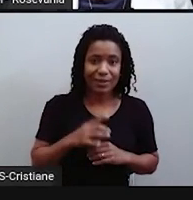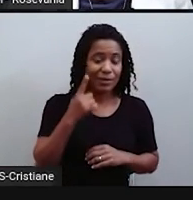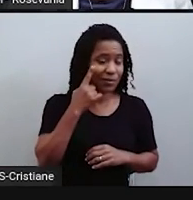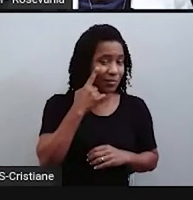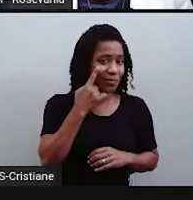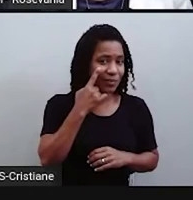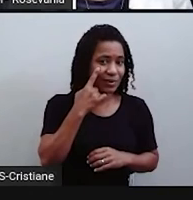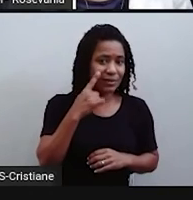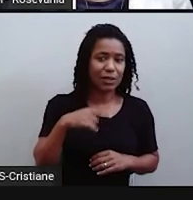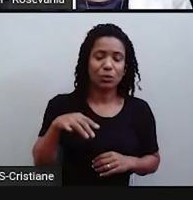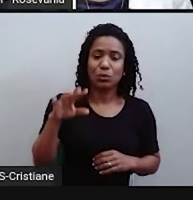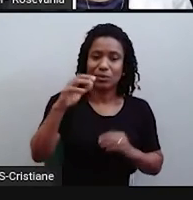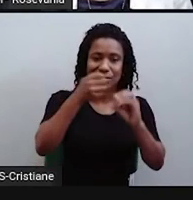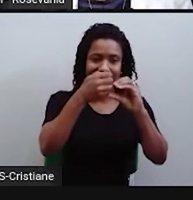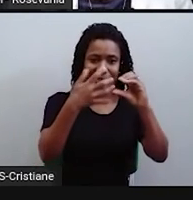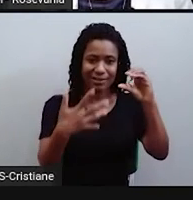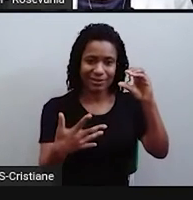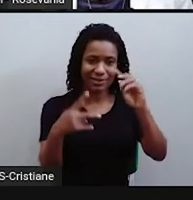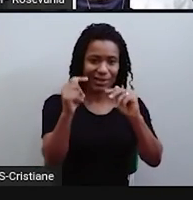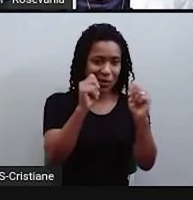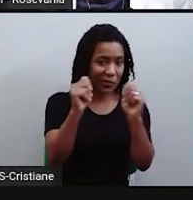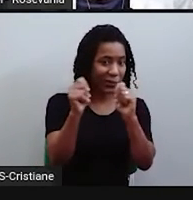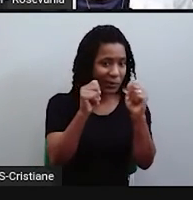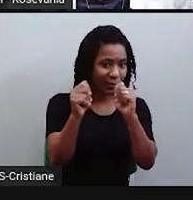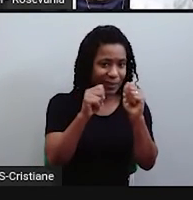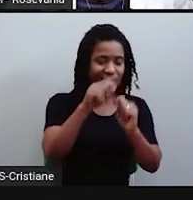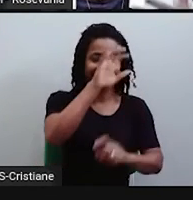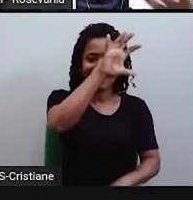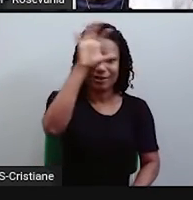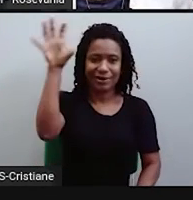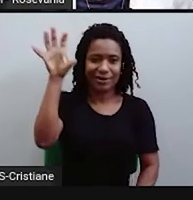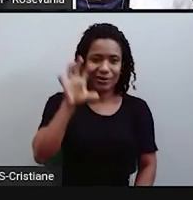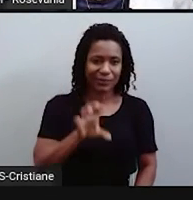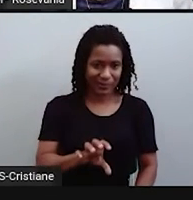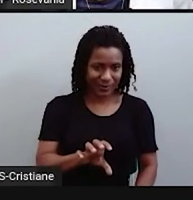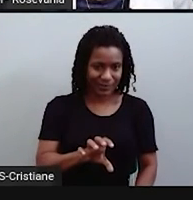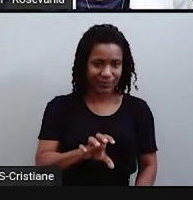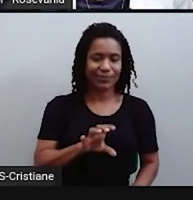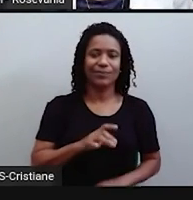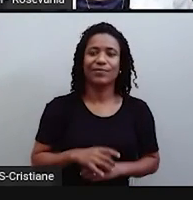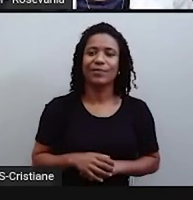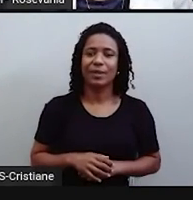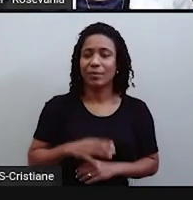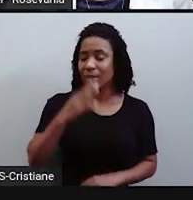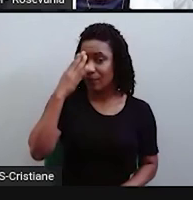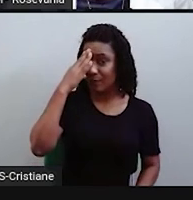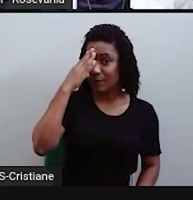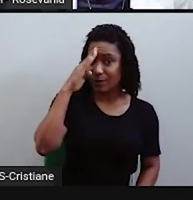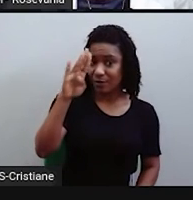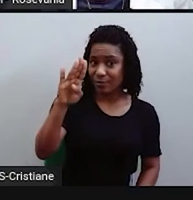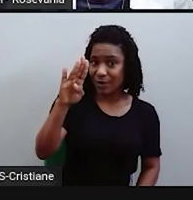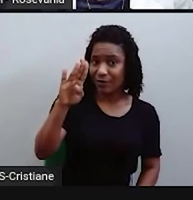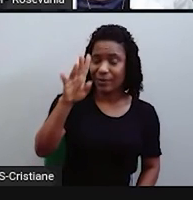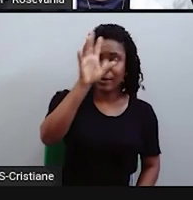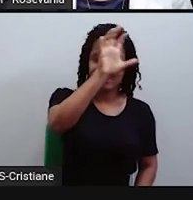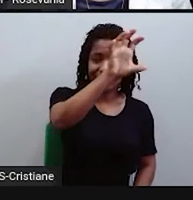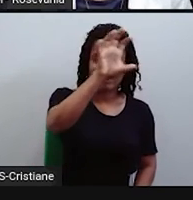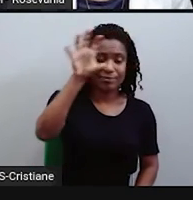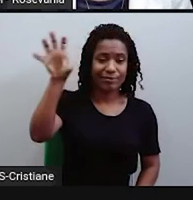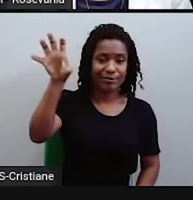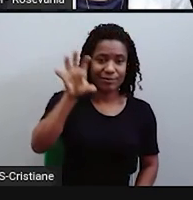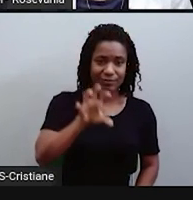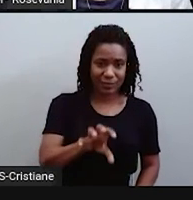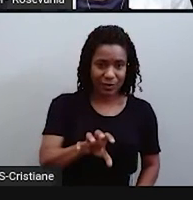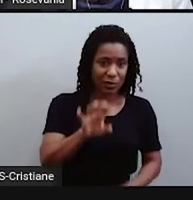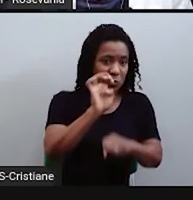consideração todos esses aspectos. mas aí, né, o principal deles é essa divisão que não segue o limite